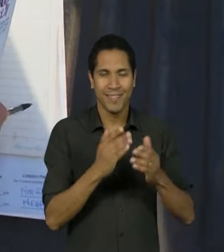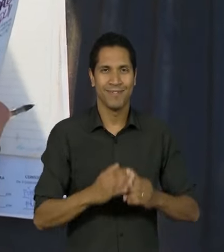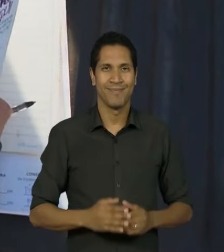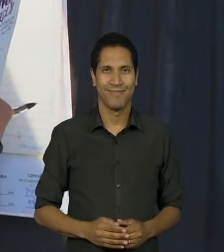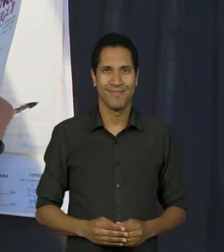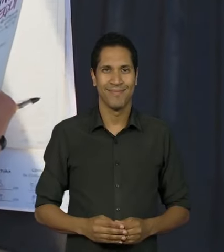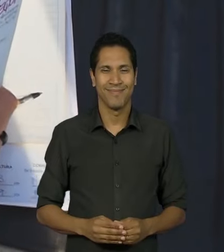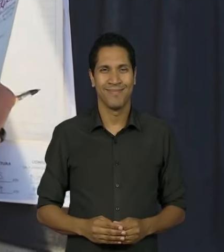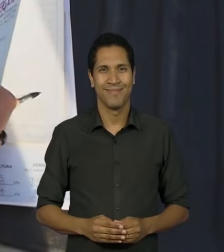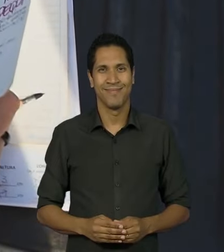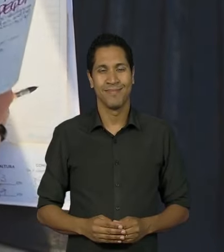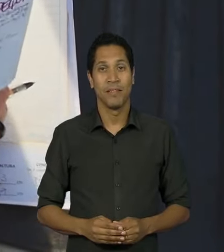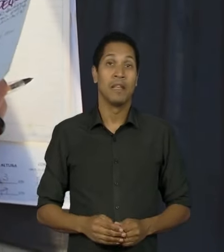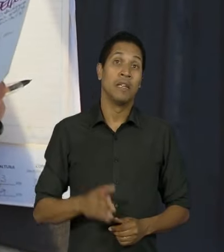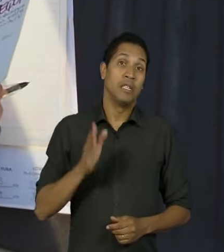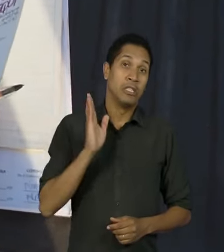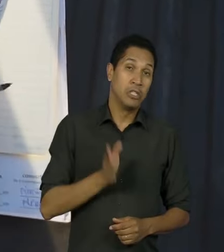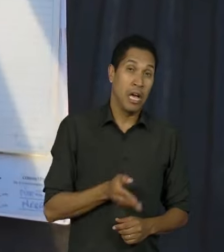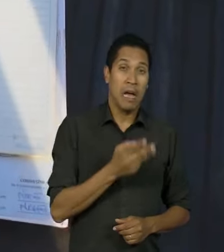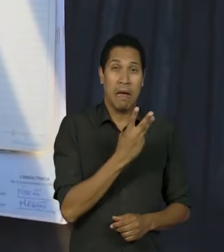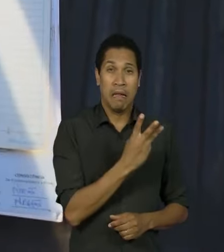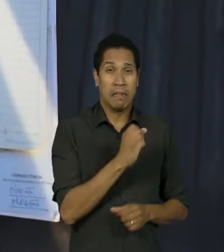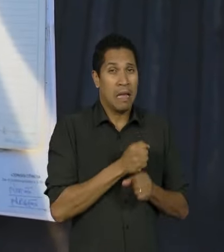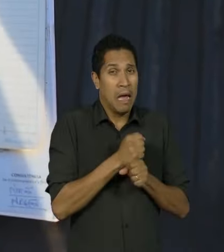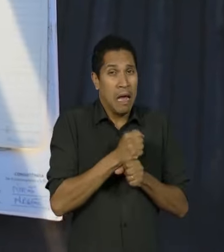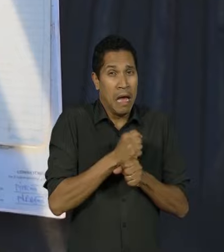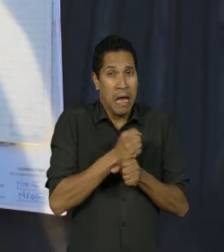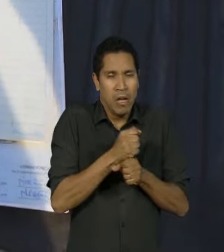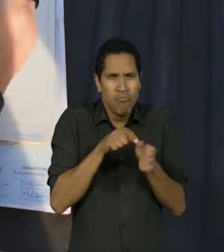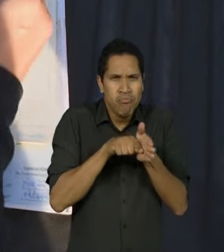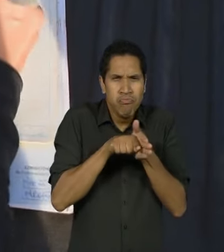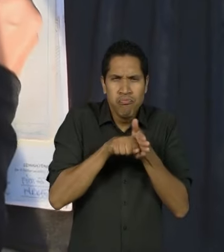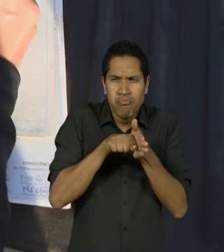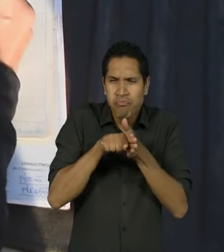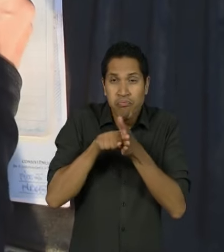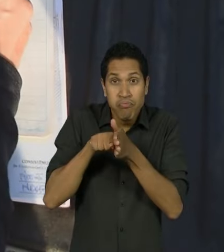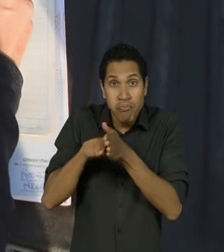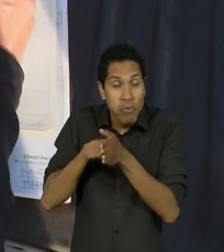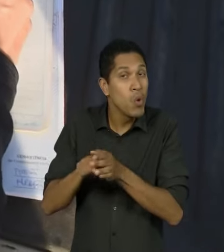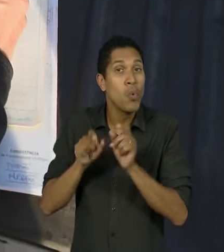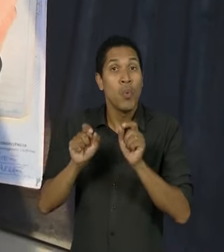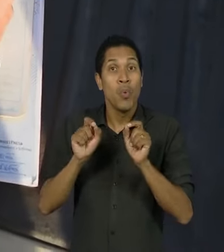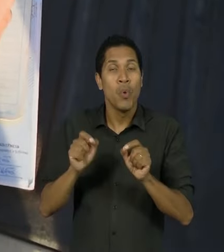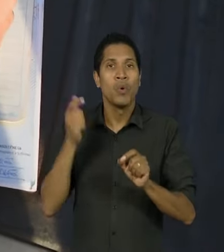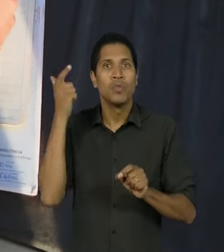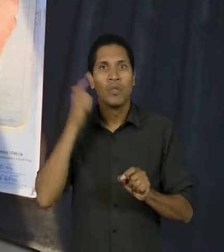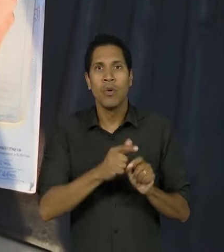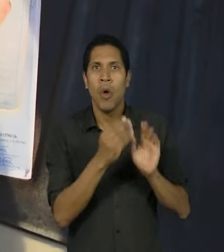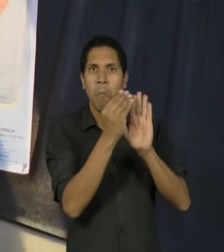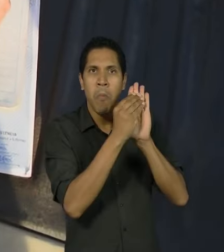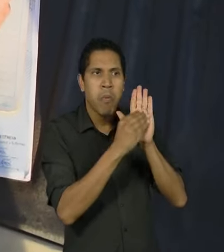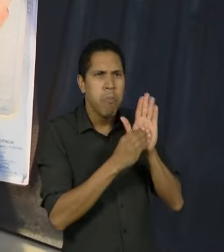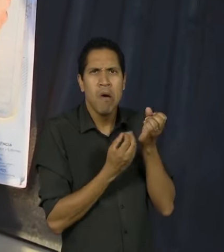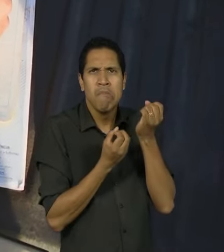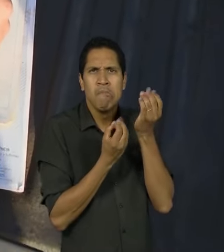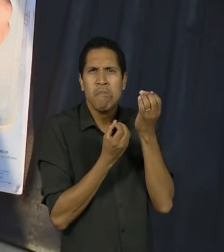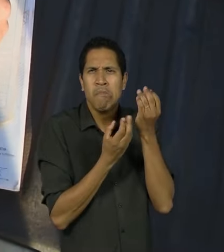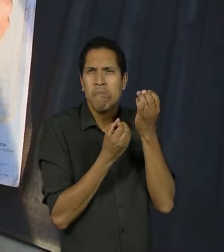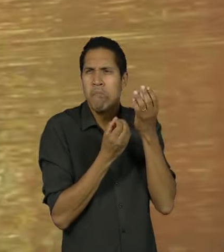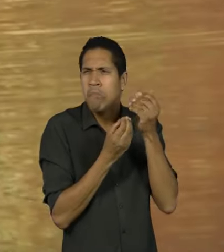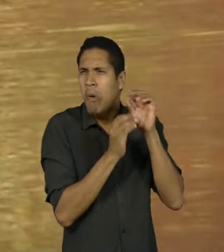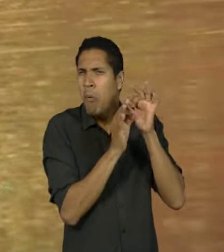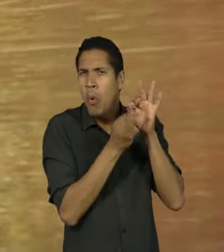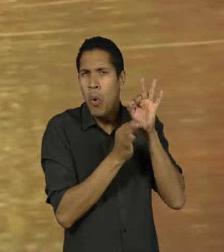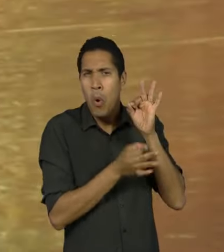Em quase três décadas de pesquisas a iniciativa consolidou o maior banco de dados do mundo sobre a